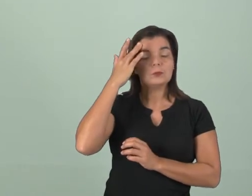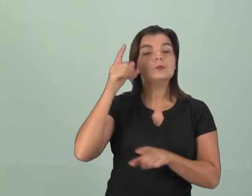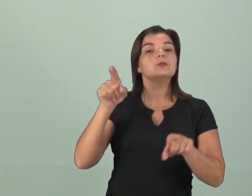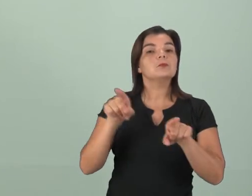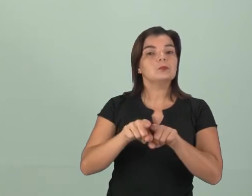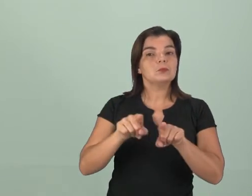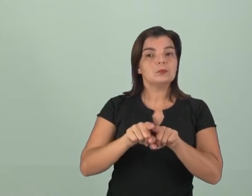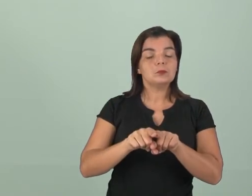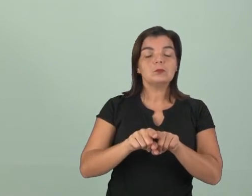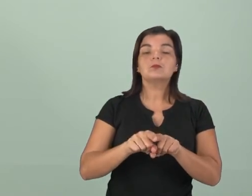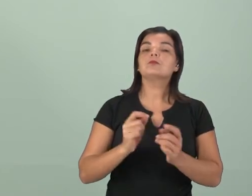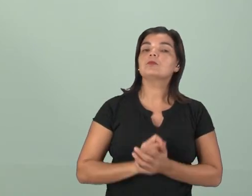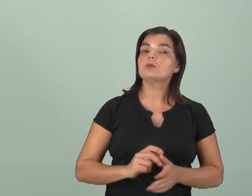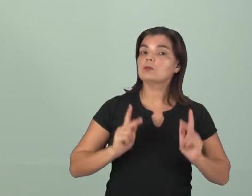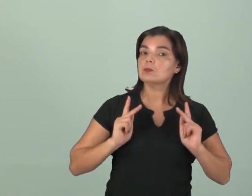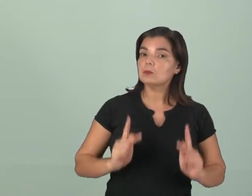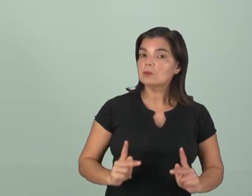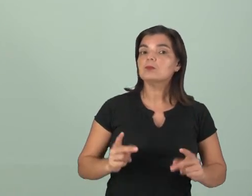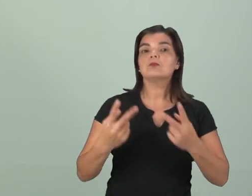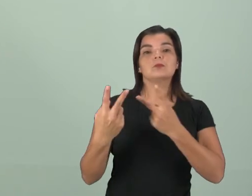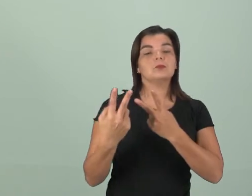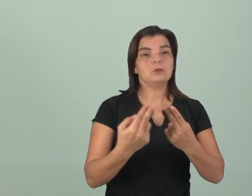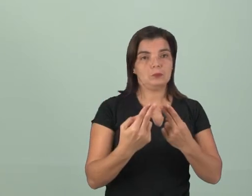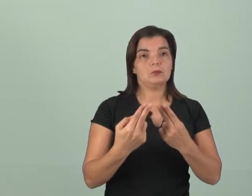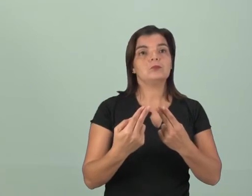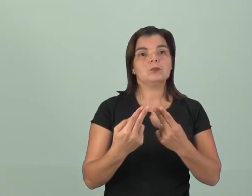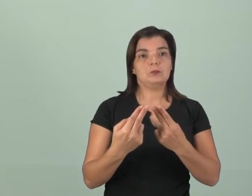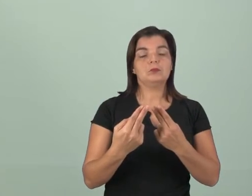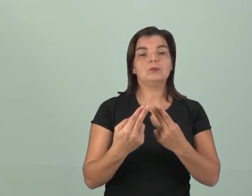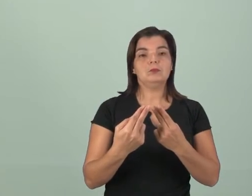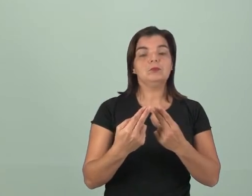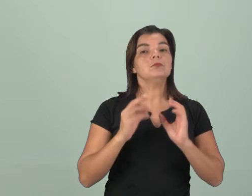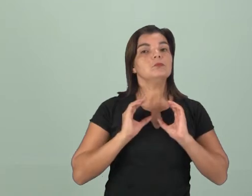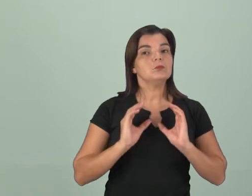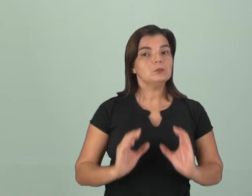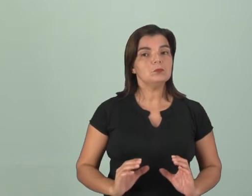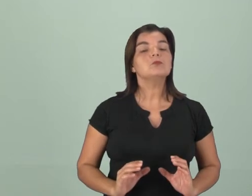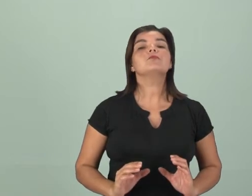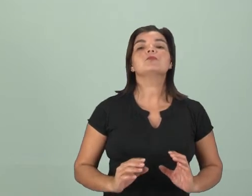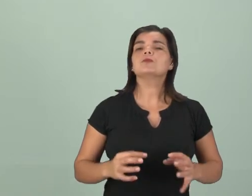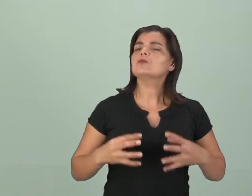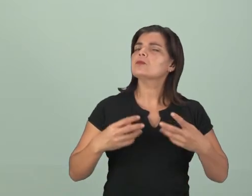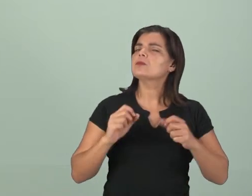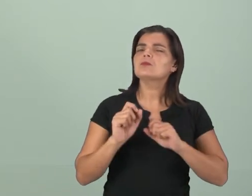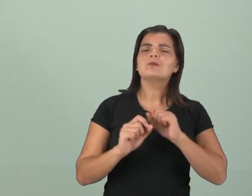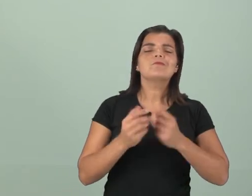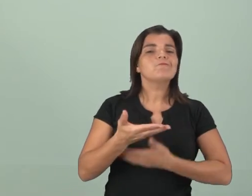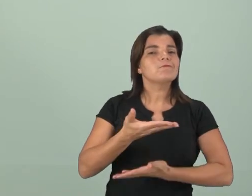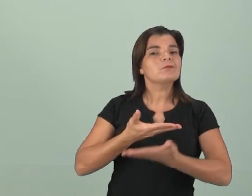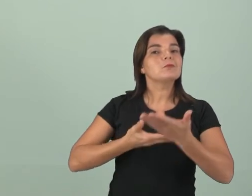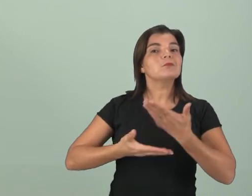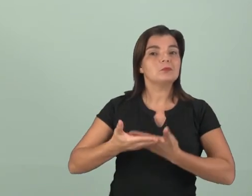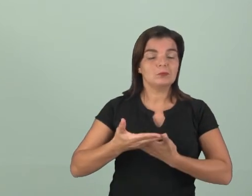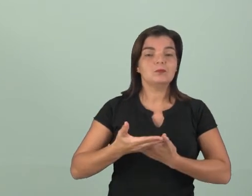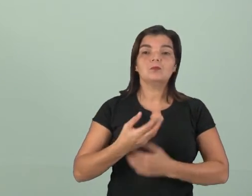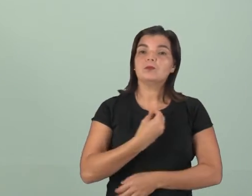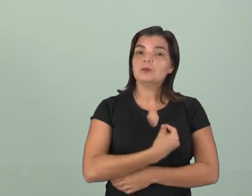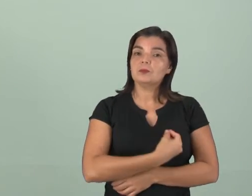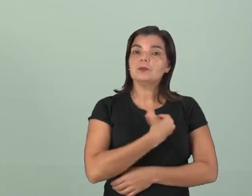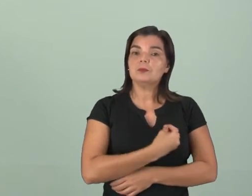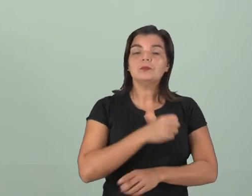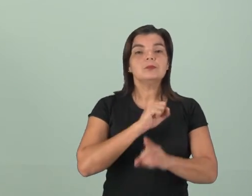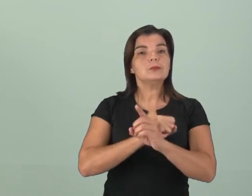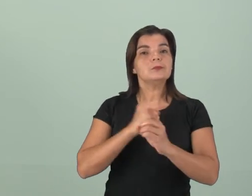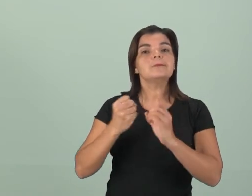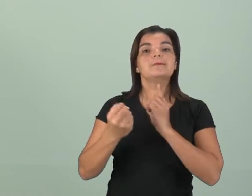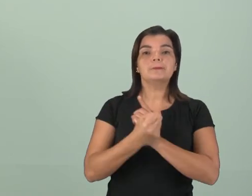adeptos também tenham um elevado comportamento ético e um grau de cidadania. Cidadania é tudo aquilo que envolve a nossa presença